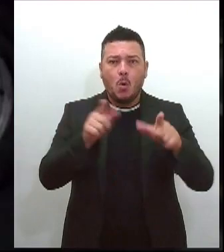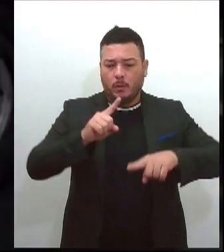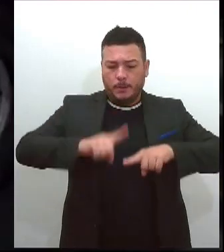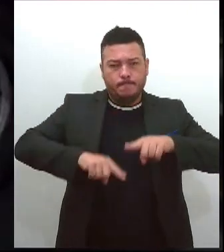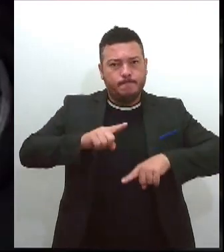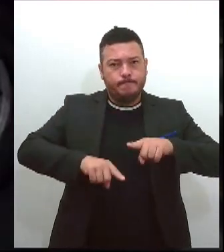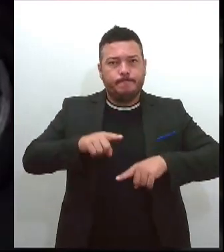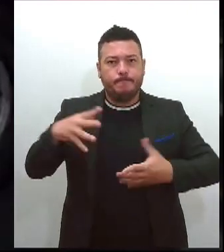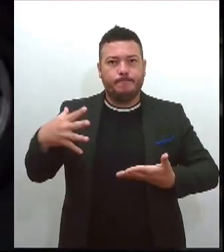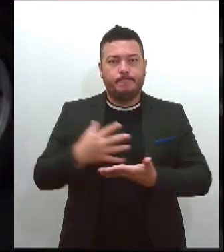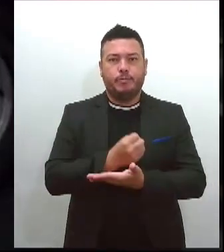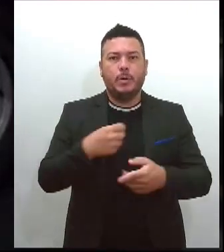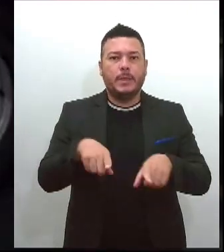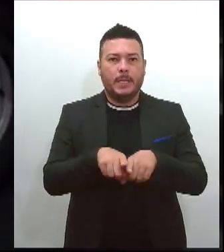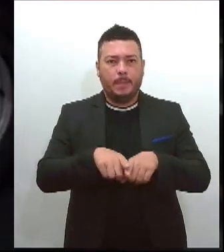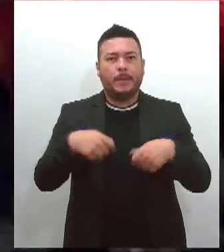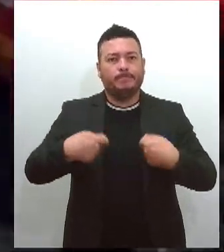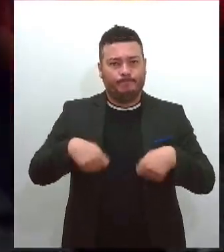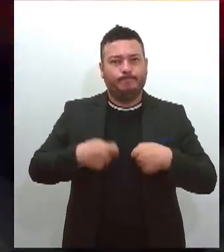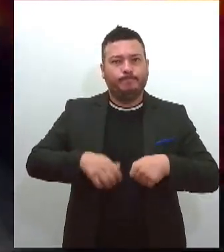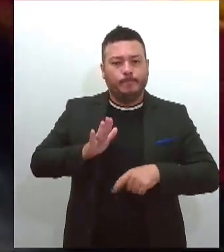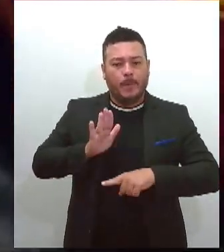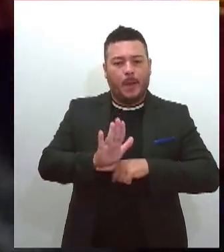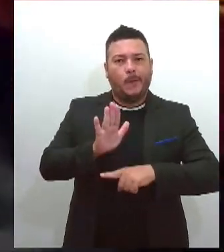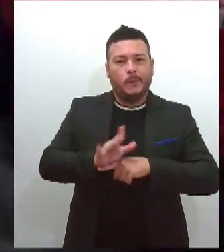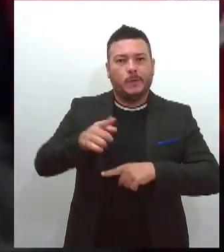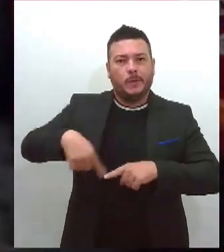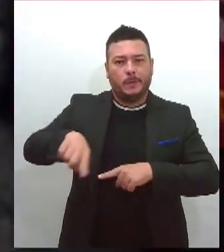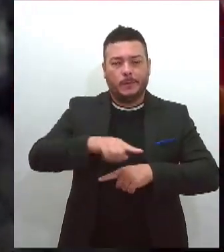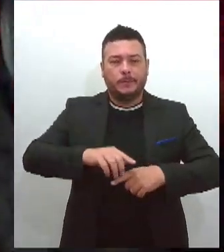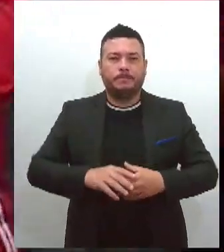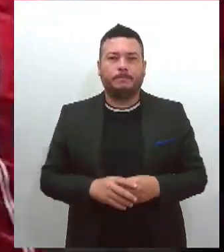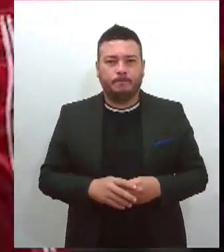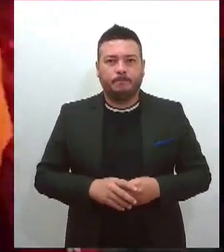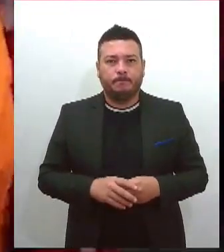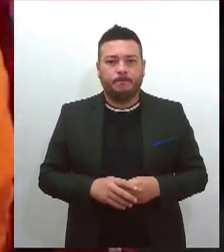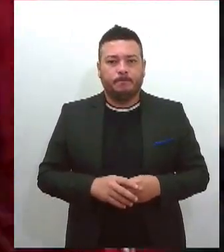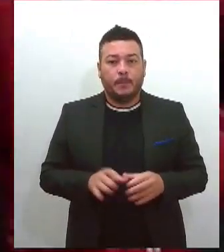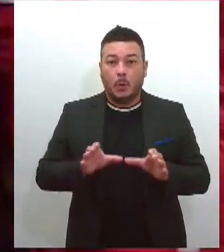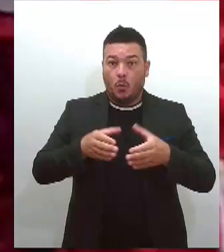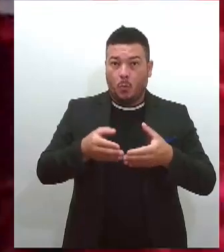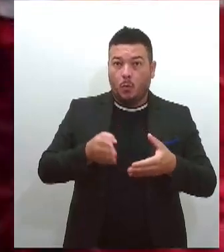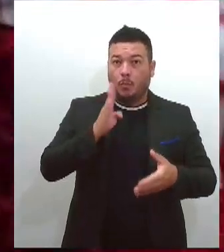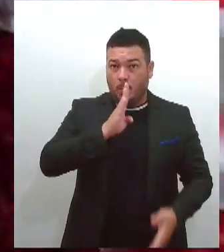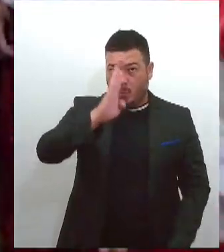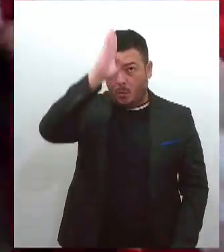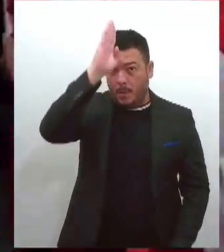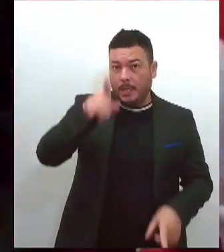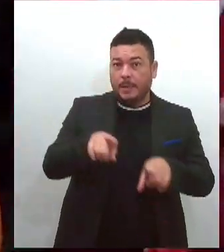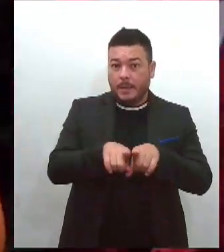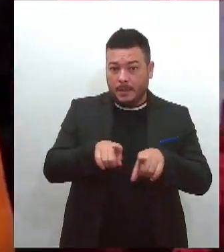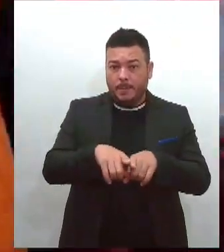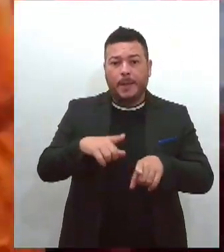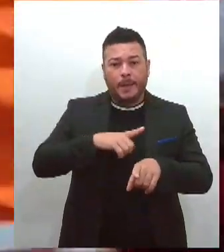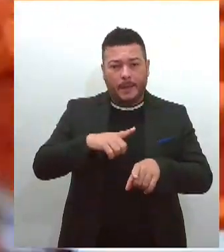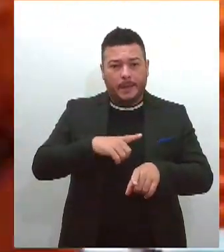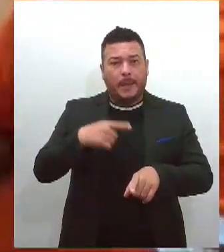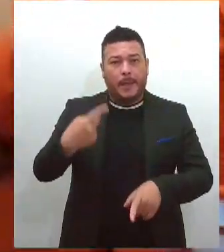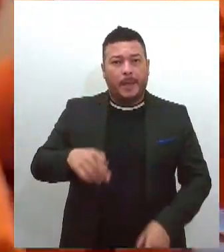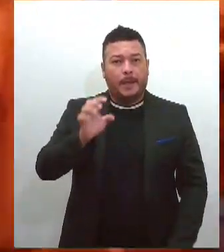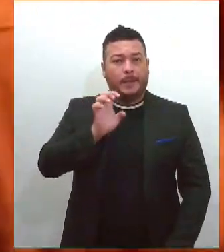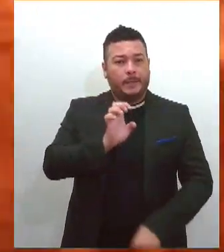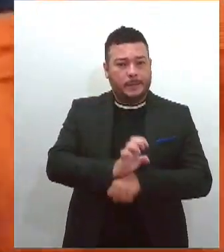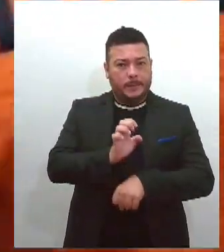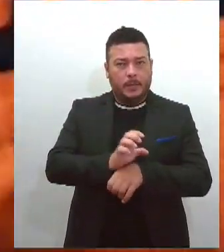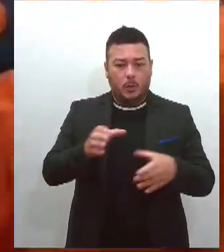que são necessários nesse tipo de situação. O Corpo de Bombeiros de Sergipe ainda mantém aqui no estado um grupo pronto